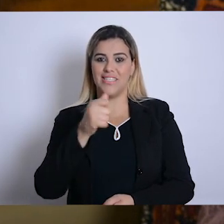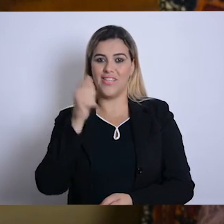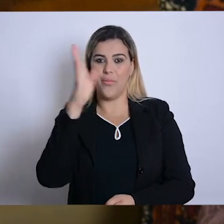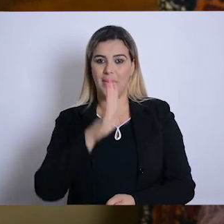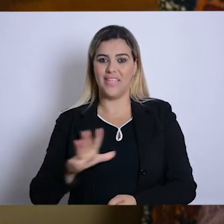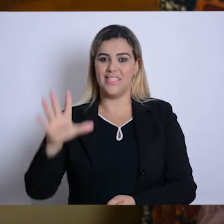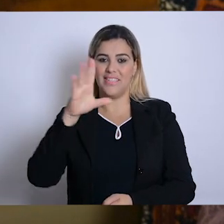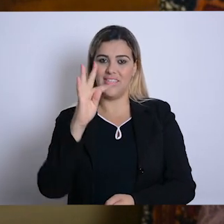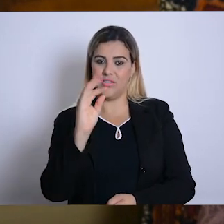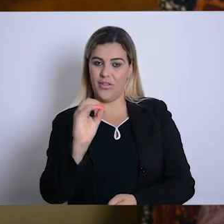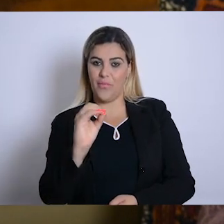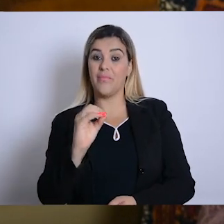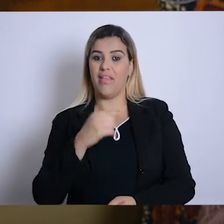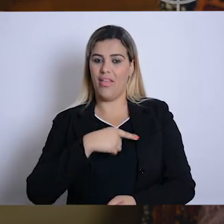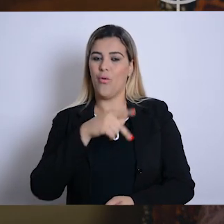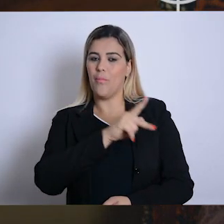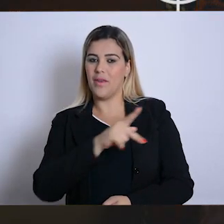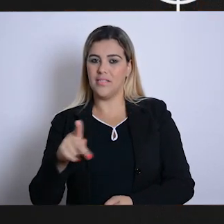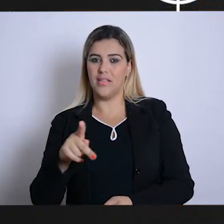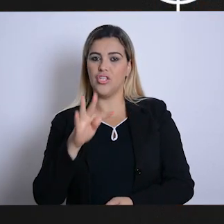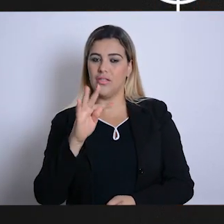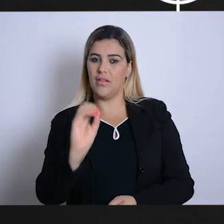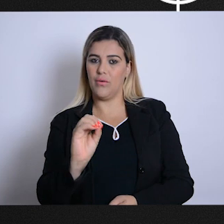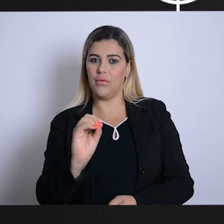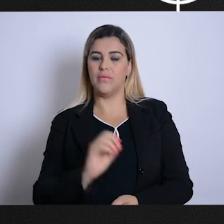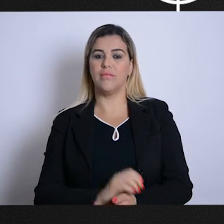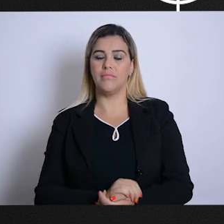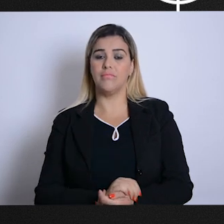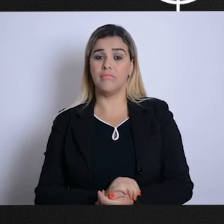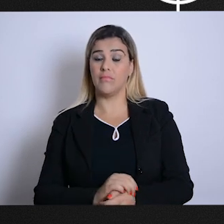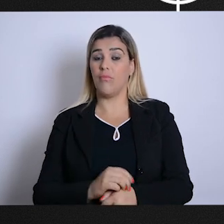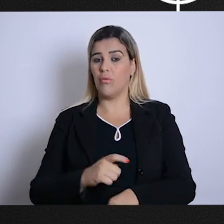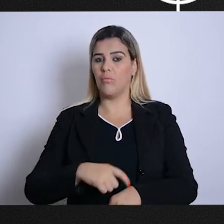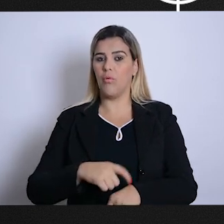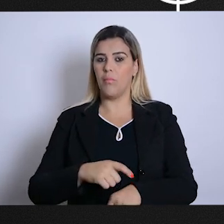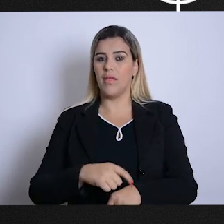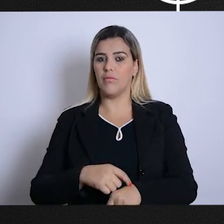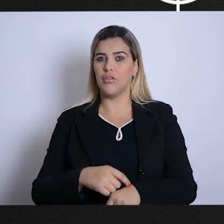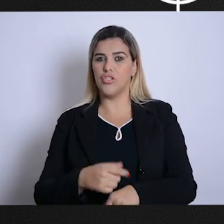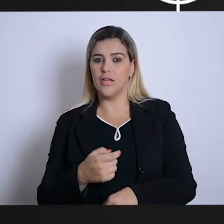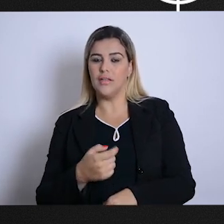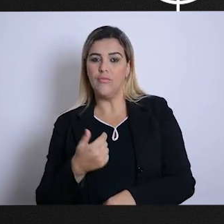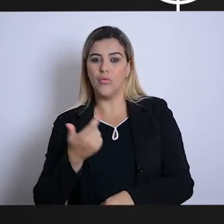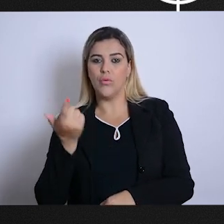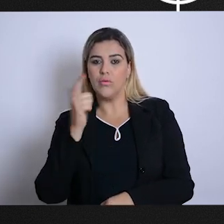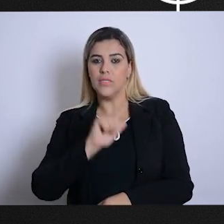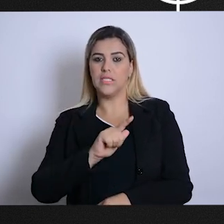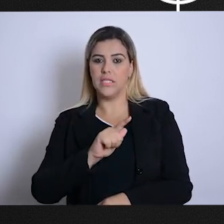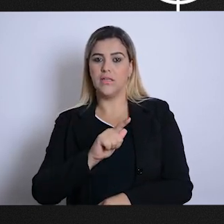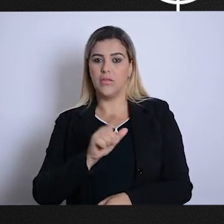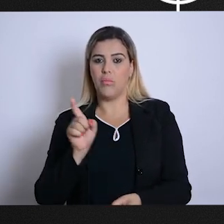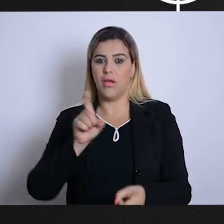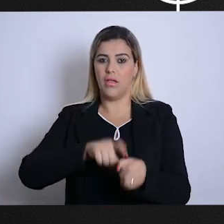presidi a Associação Brasileira de Terapia Ocupacional num momento em que nós estávamos conseguindo a nossa filiação pela